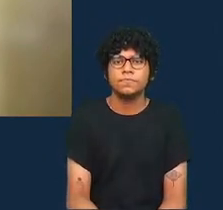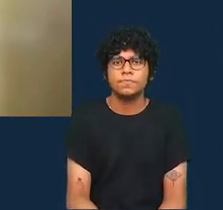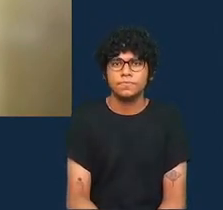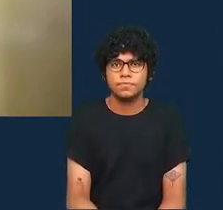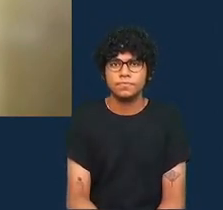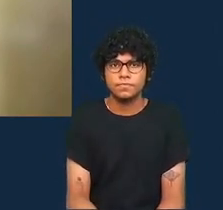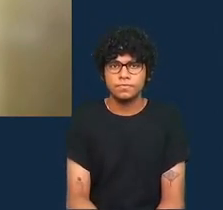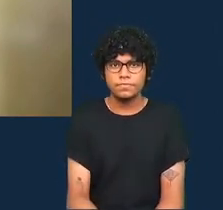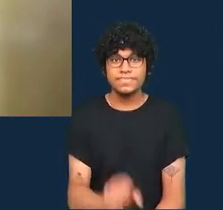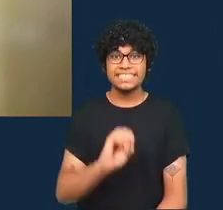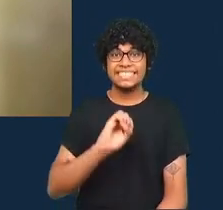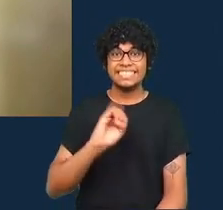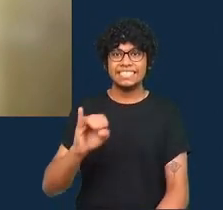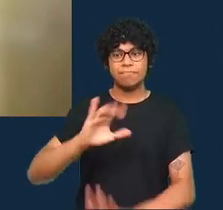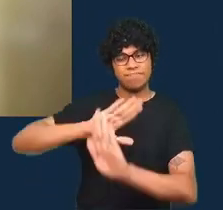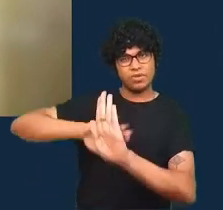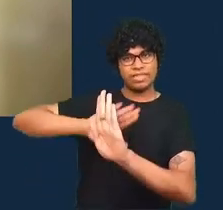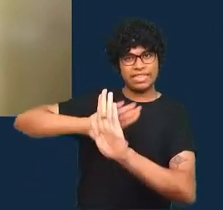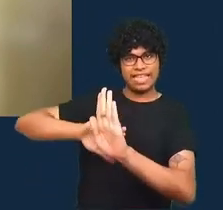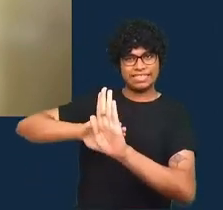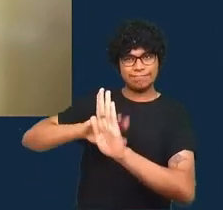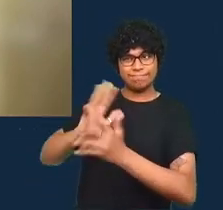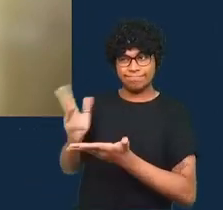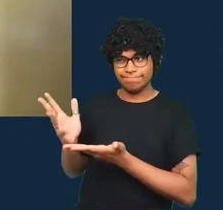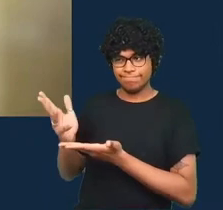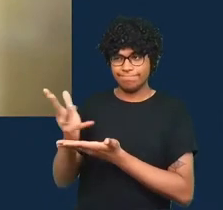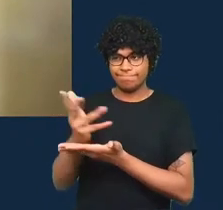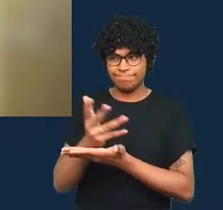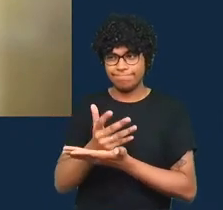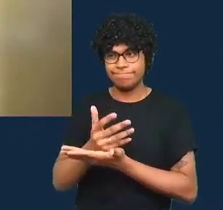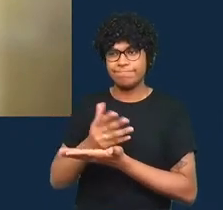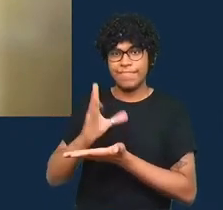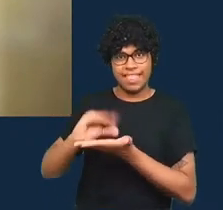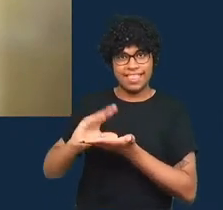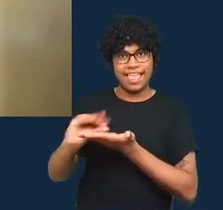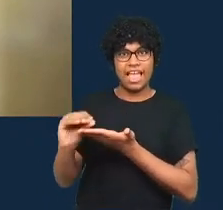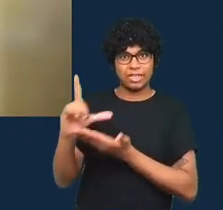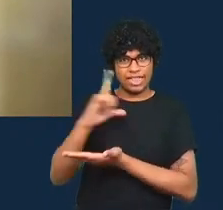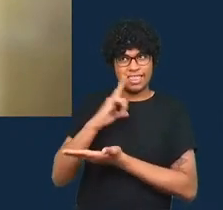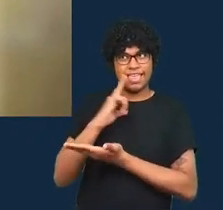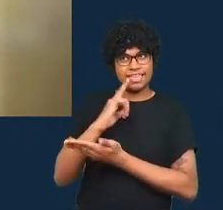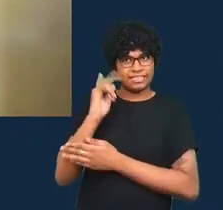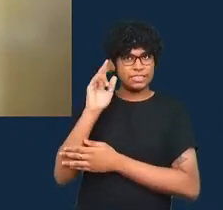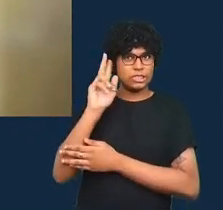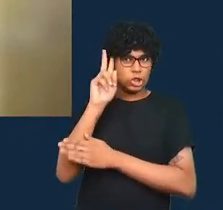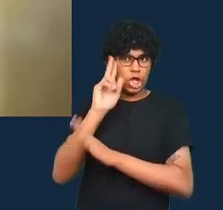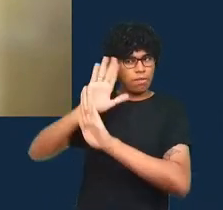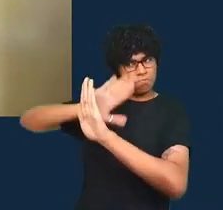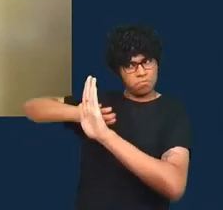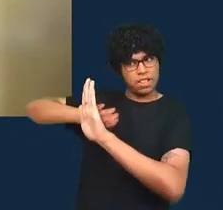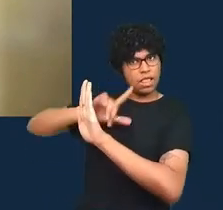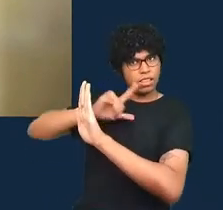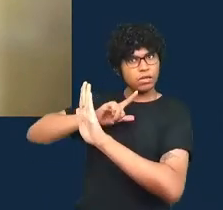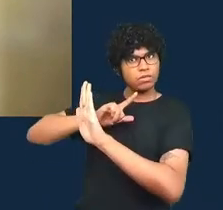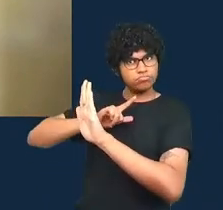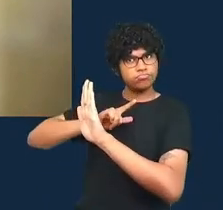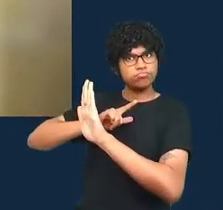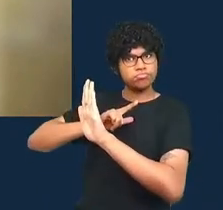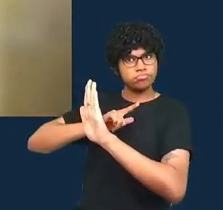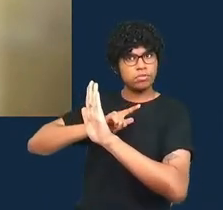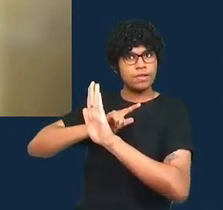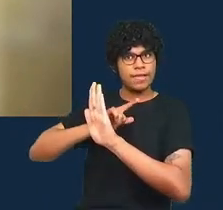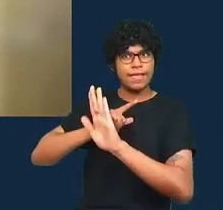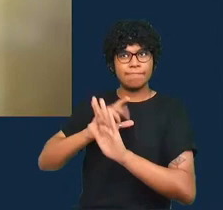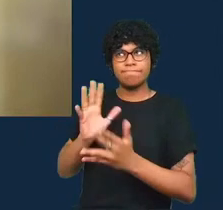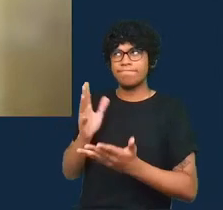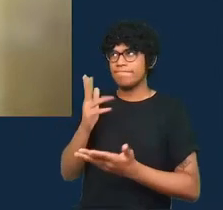embasada uma história é ou assim não mais concentrada quanto mais